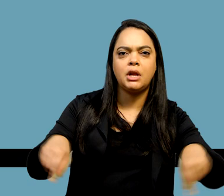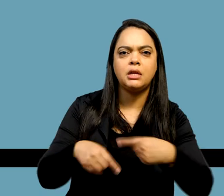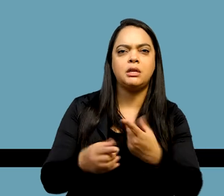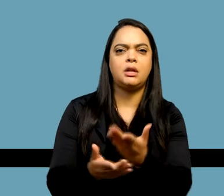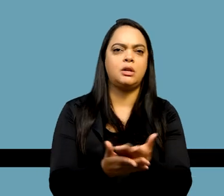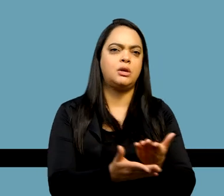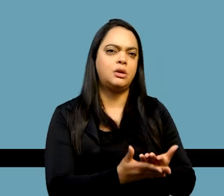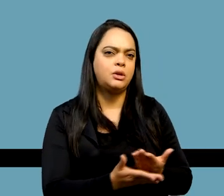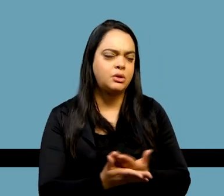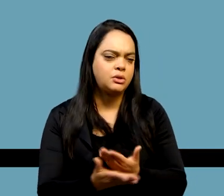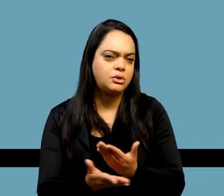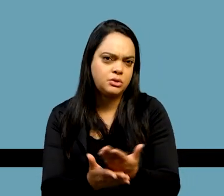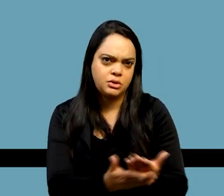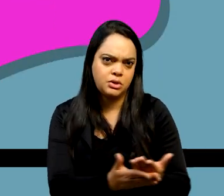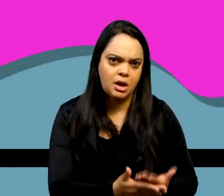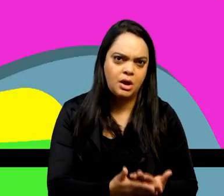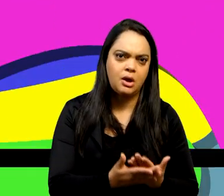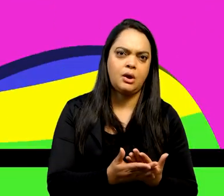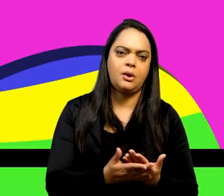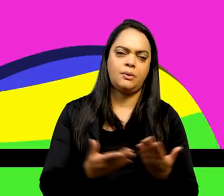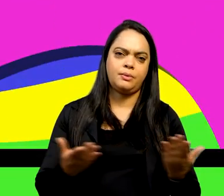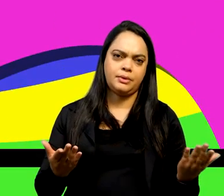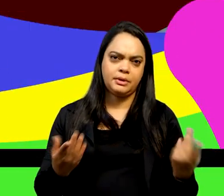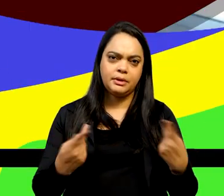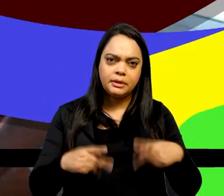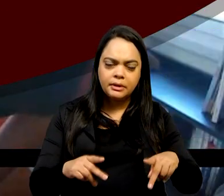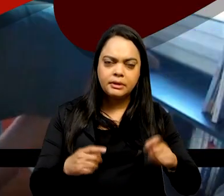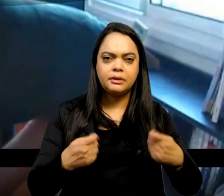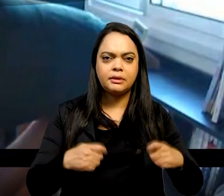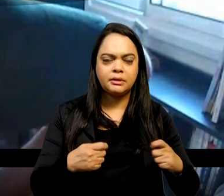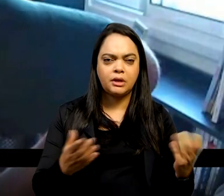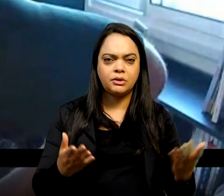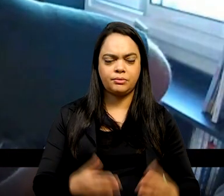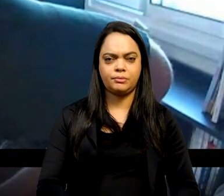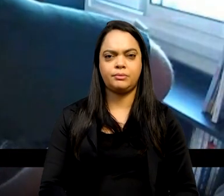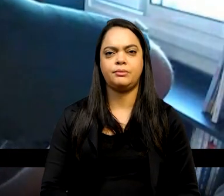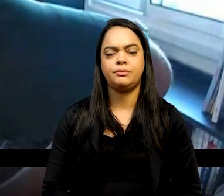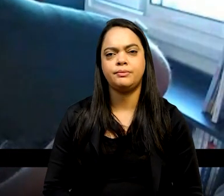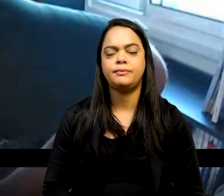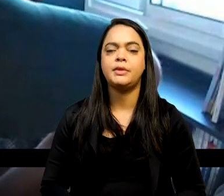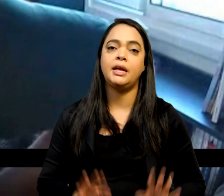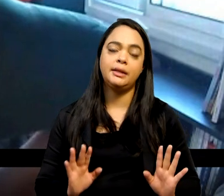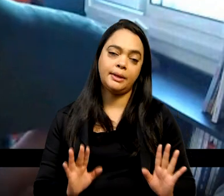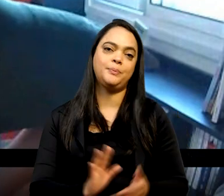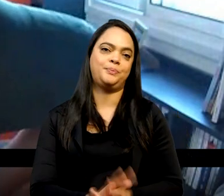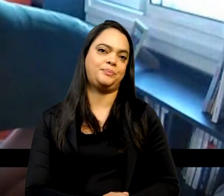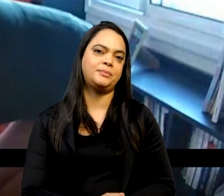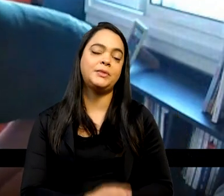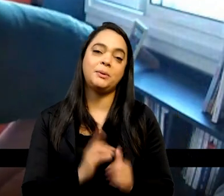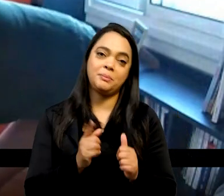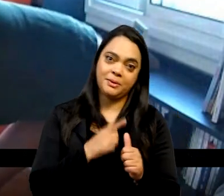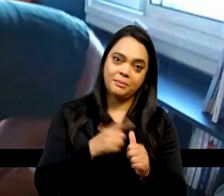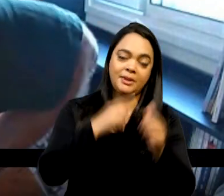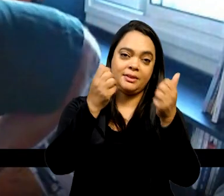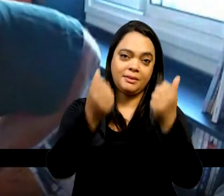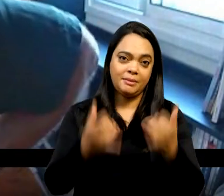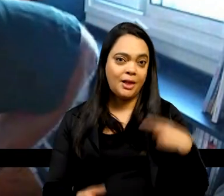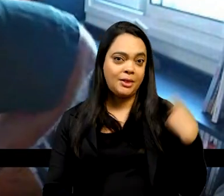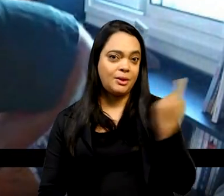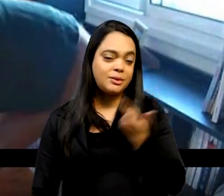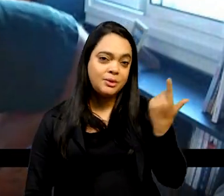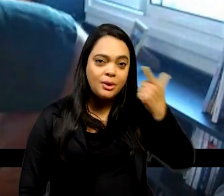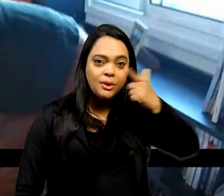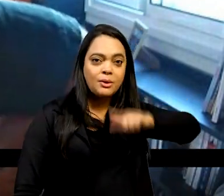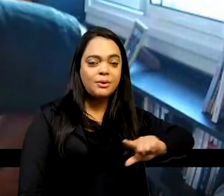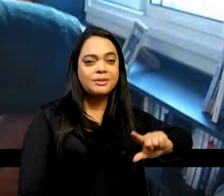diante dessas demandas curriculares atuais? Em primeiro lugar, eu diria que nós conseguimos, então, convencer todo